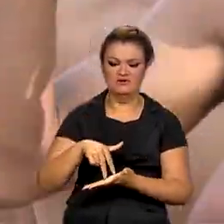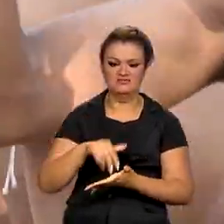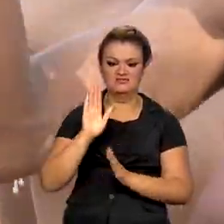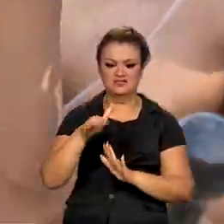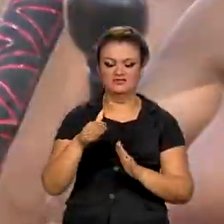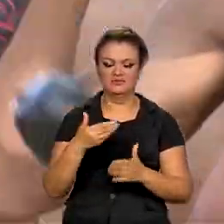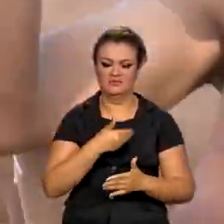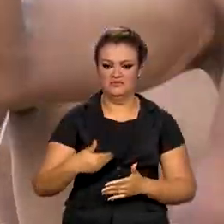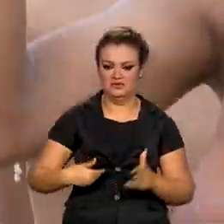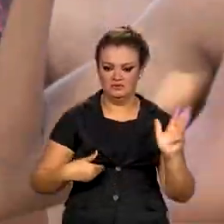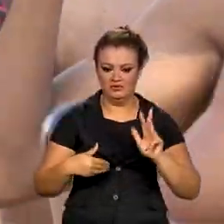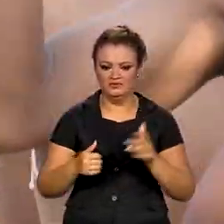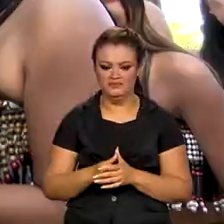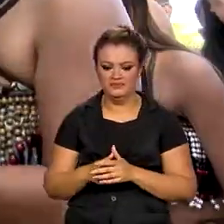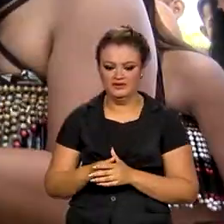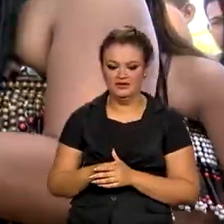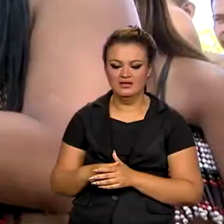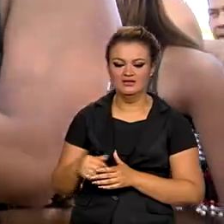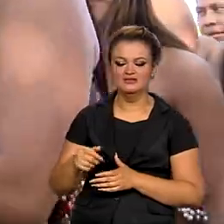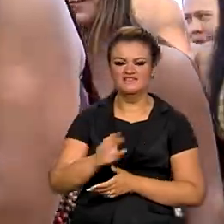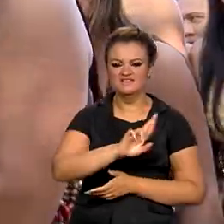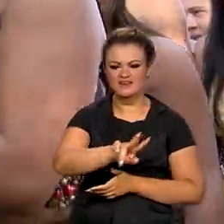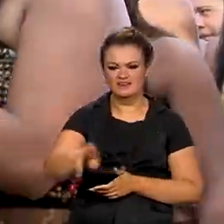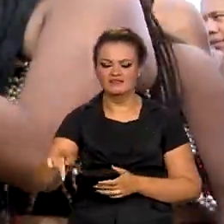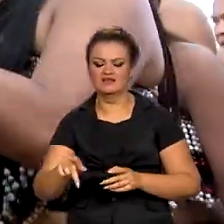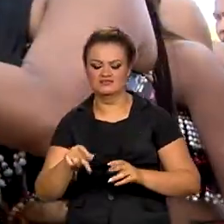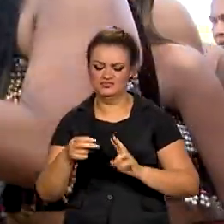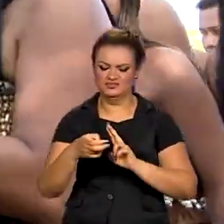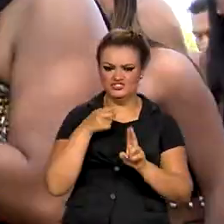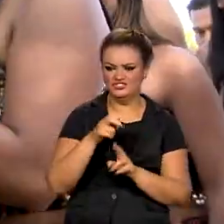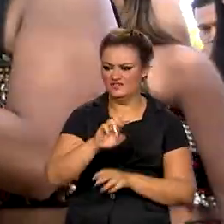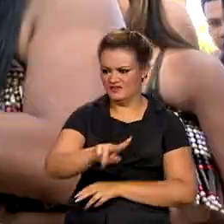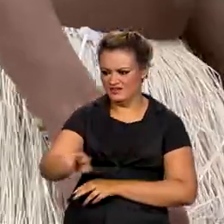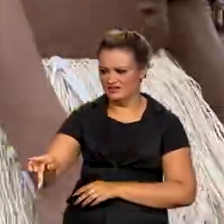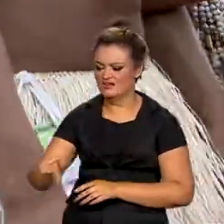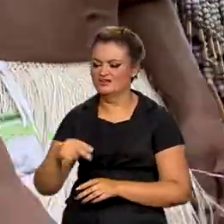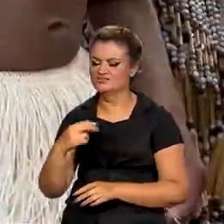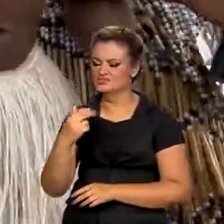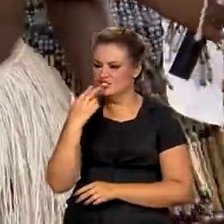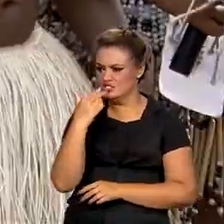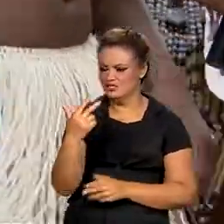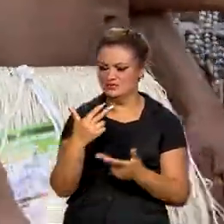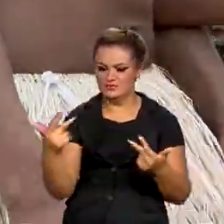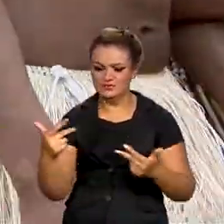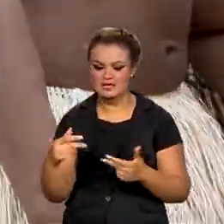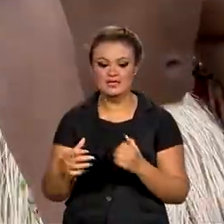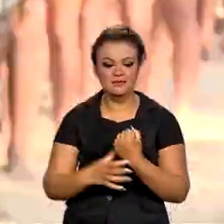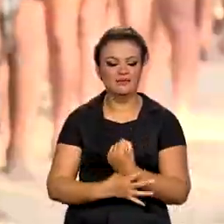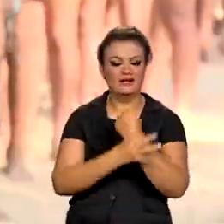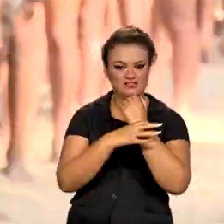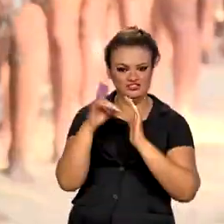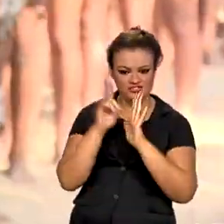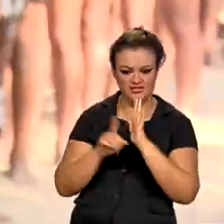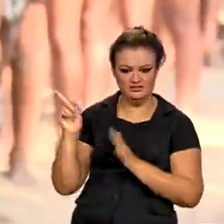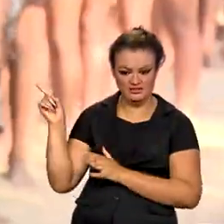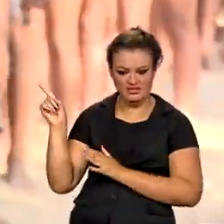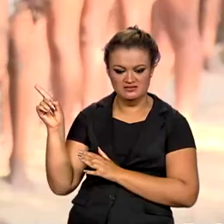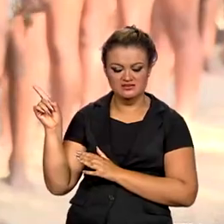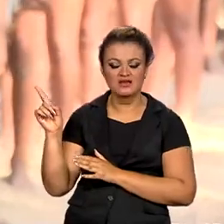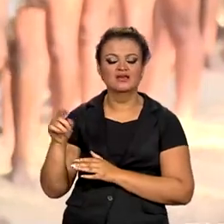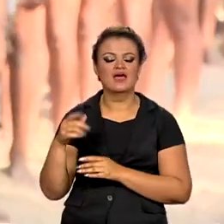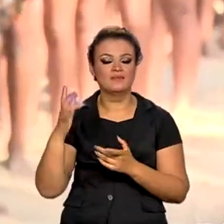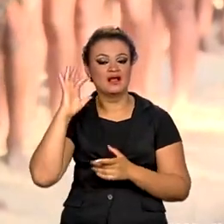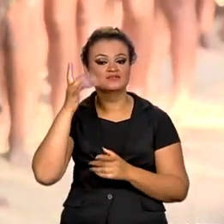a pluralidade de povos, tradições e línguas, o caminho para a garantia de direitos dessas populações passa pelo combate ao